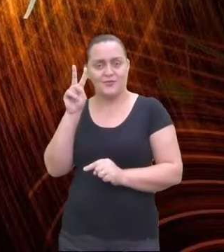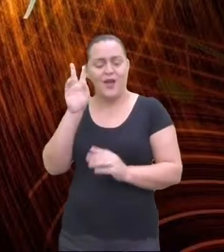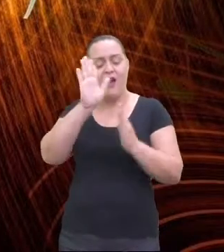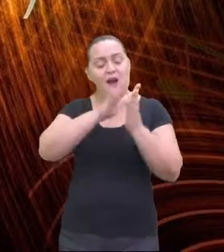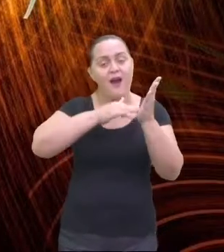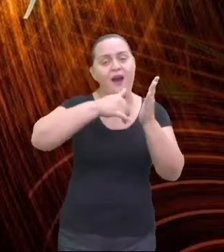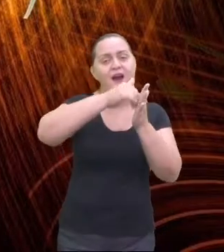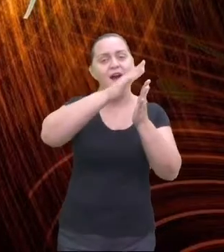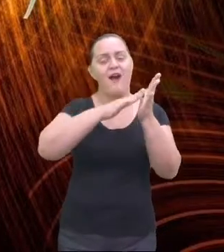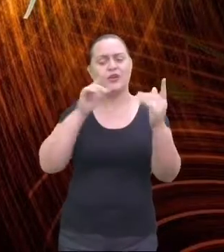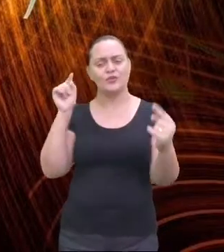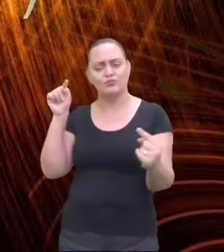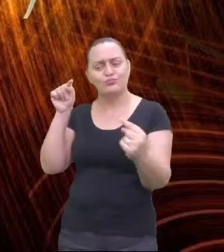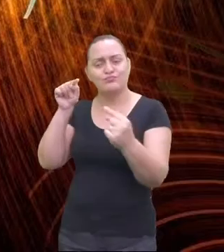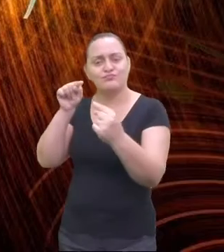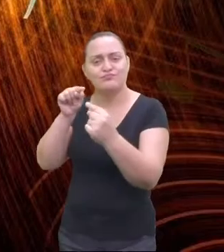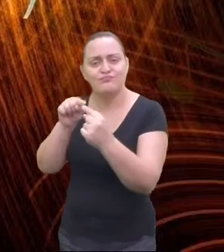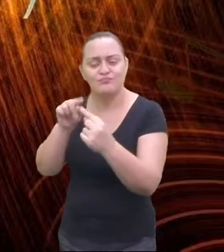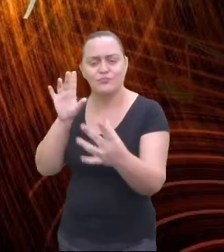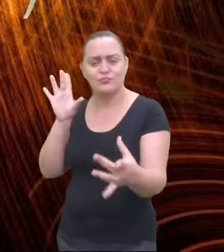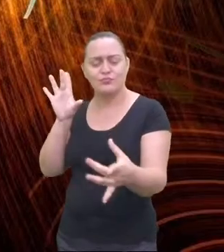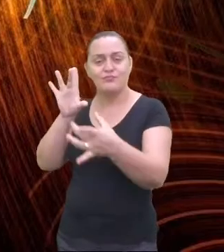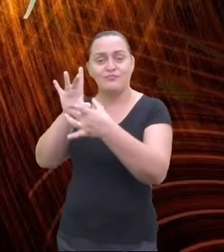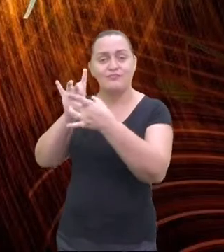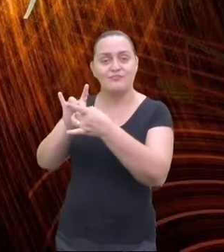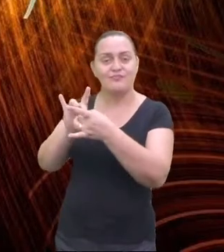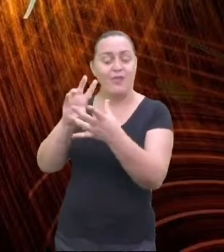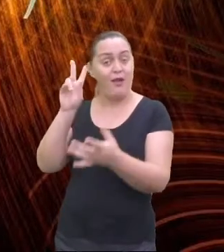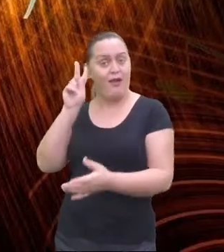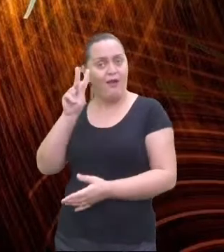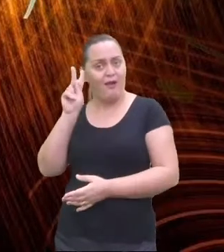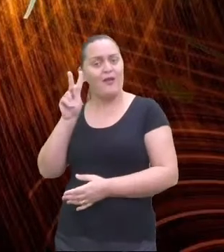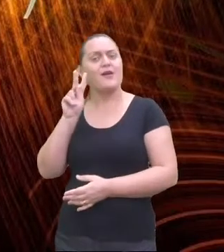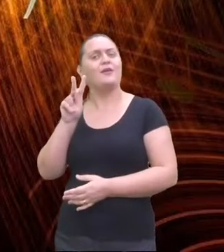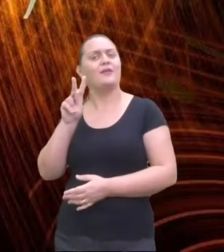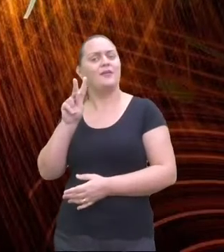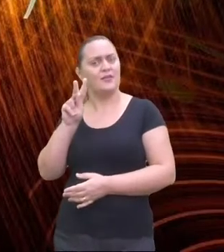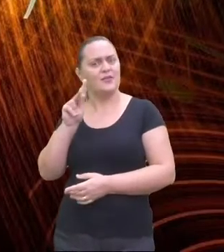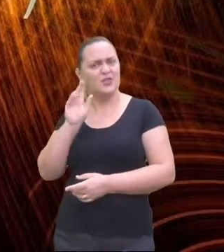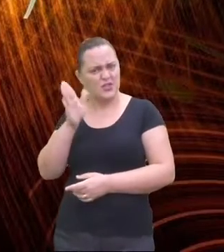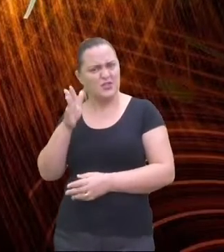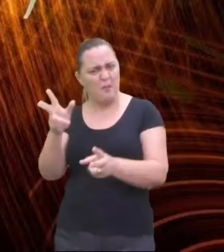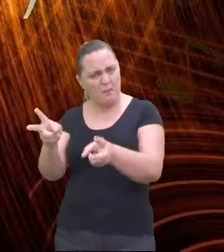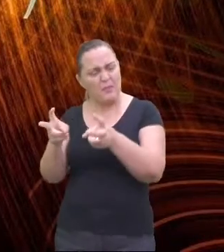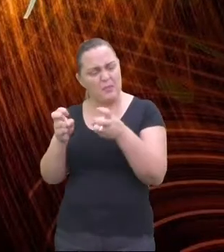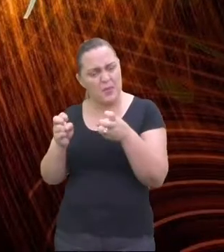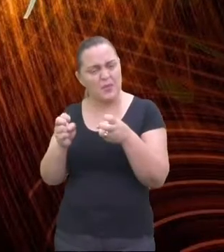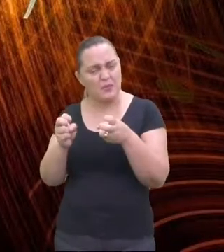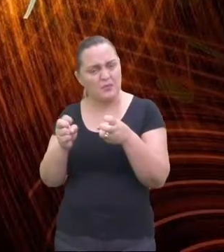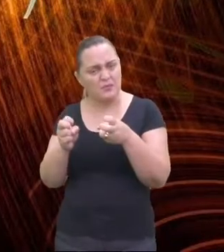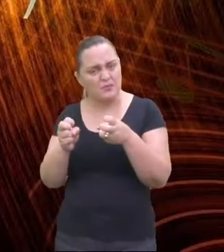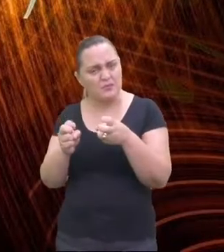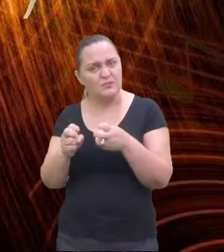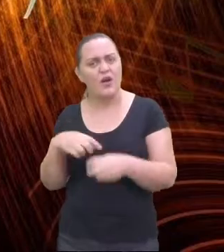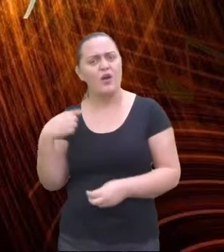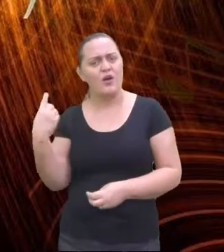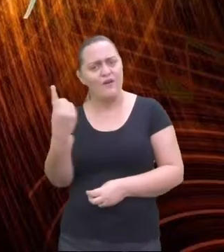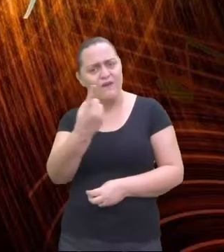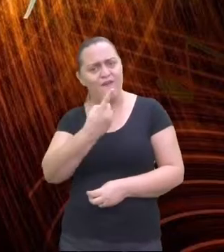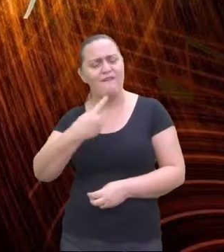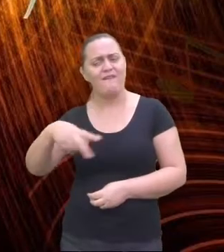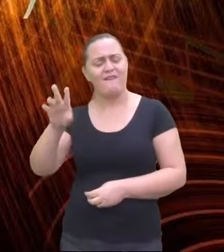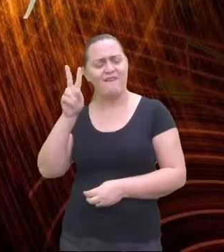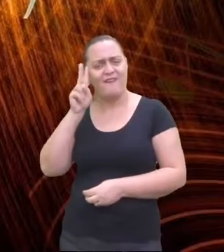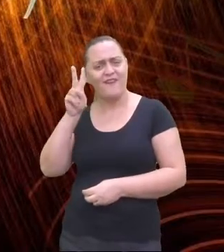em todas as aulas. Elas estão entreligadas, elas estão entrelaçadas. Porque, na época do tropicalismo, também